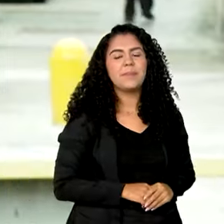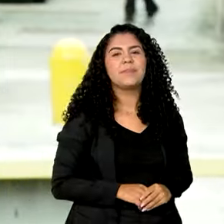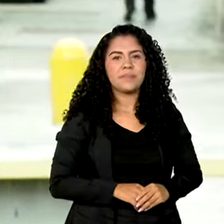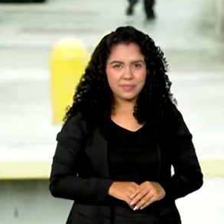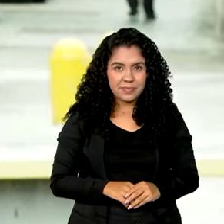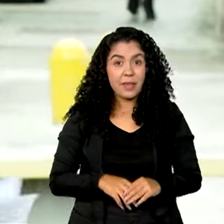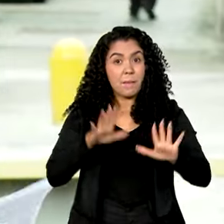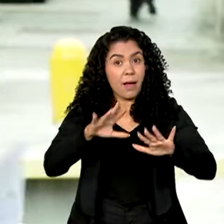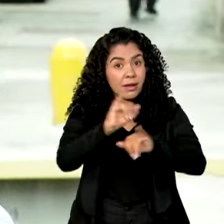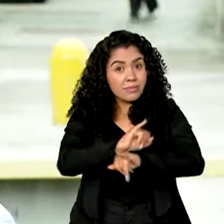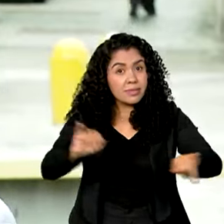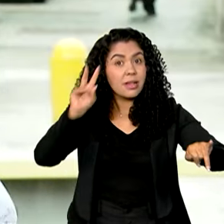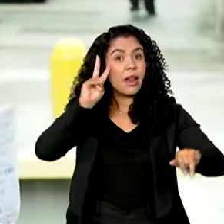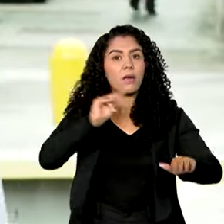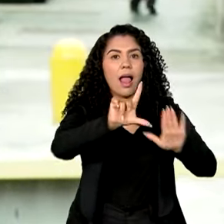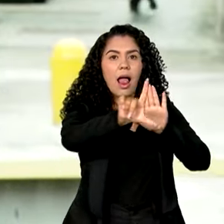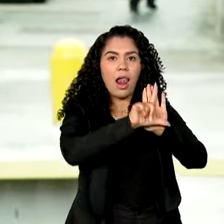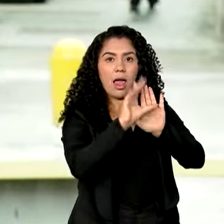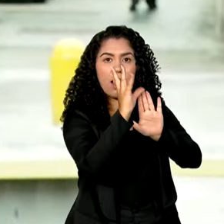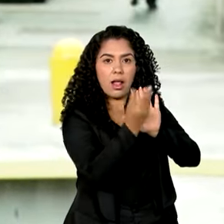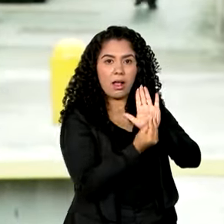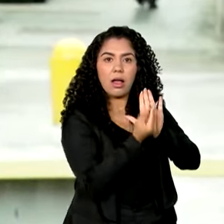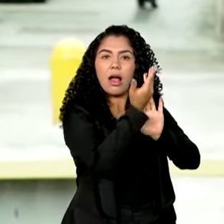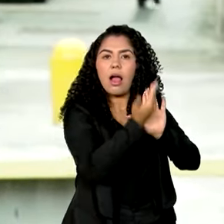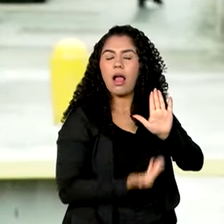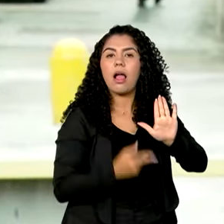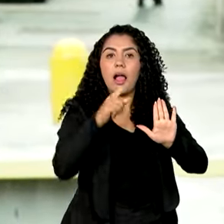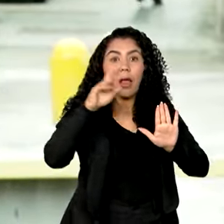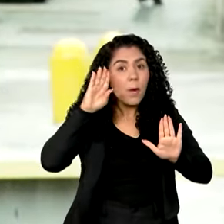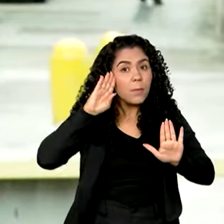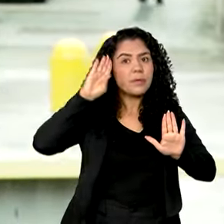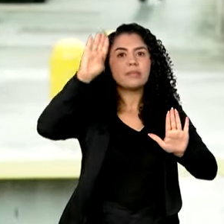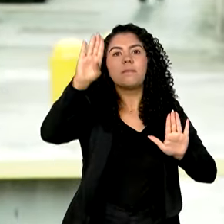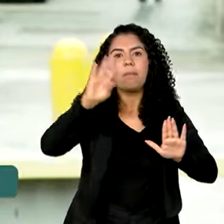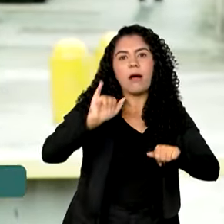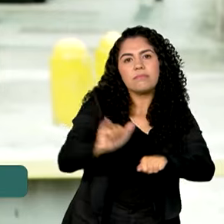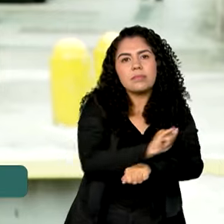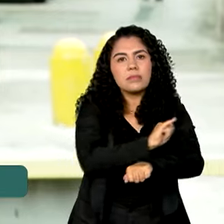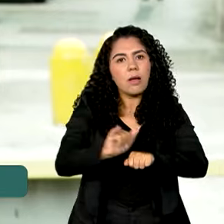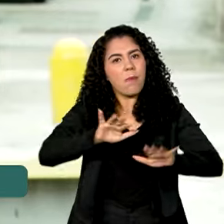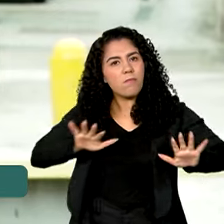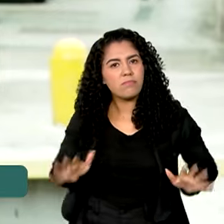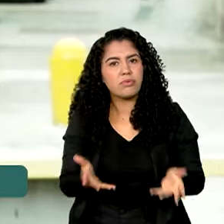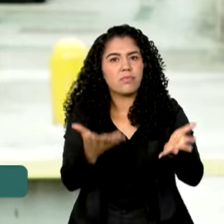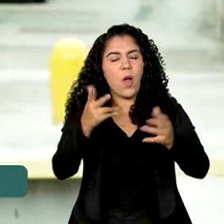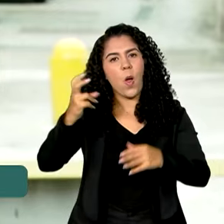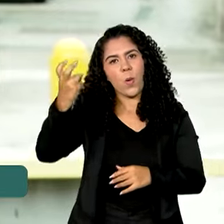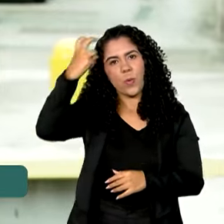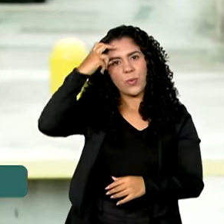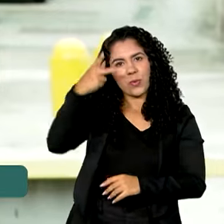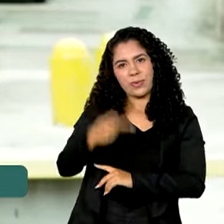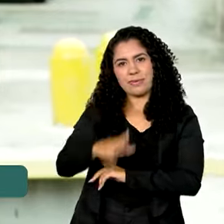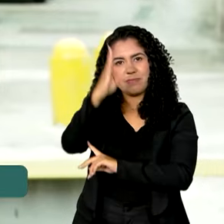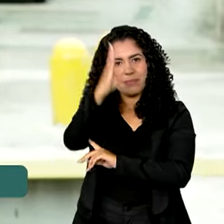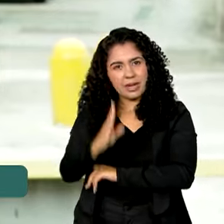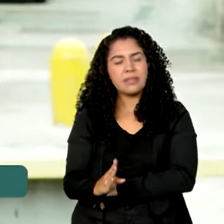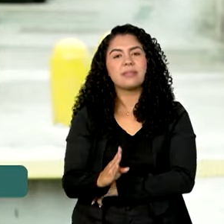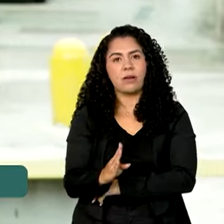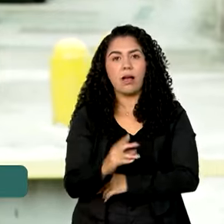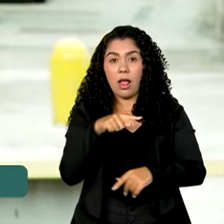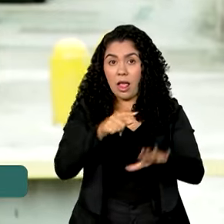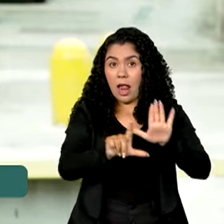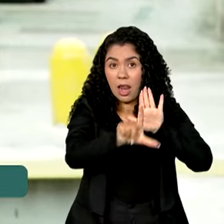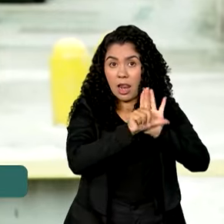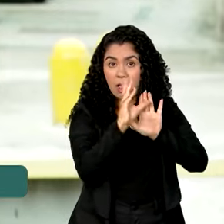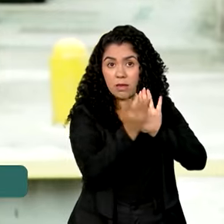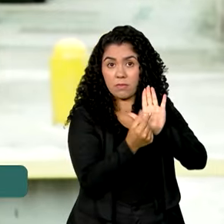A gente lembra que a Lei Rouanet é o principal mecanismo de fomento à cultura no Brasil. Criada em